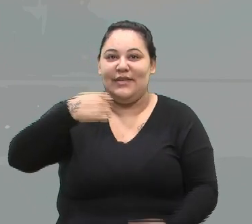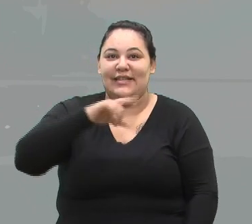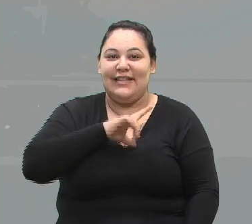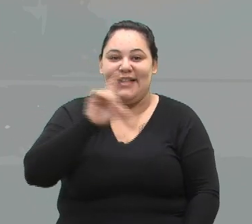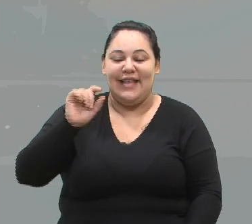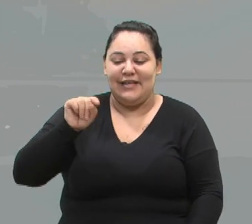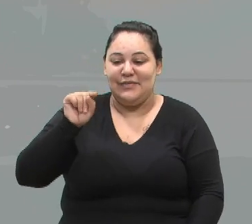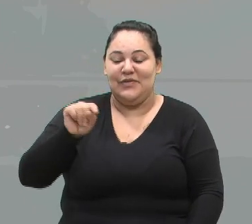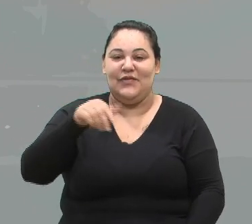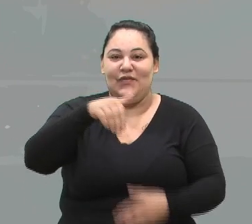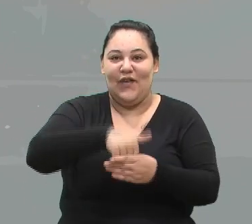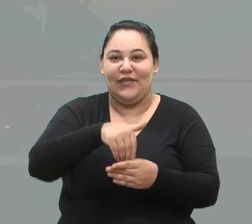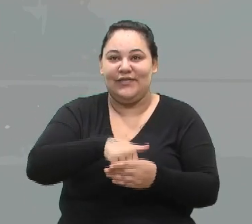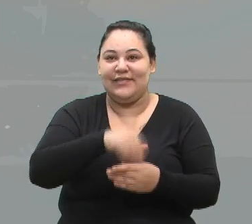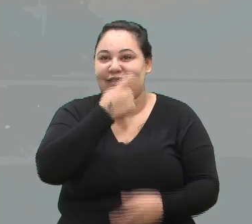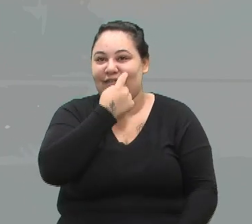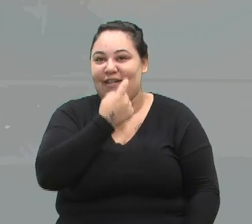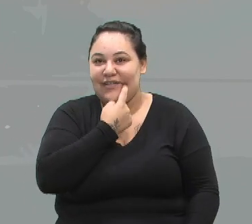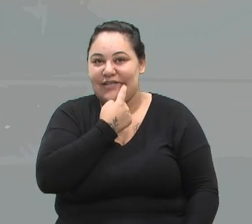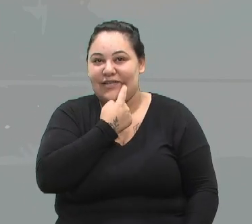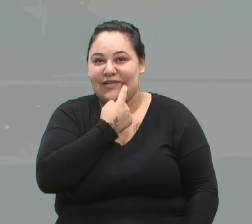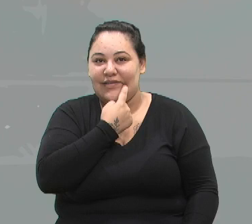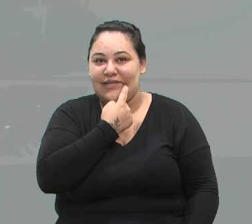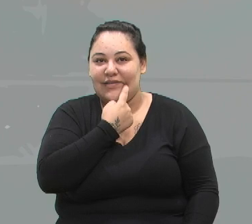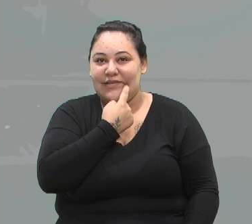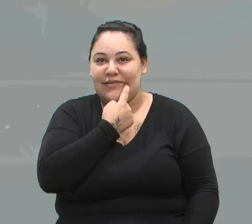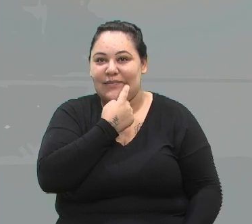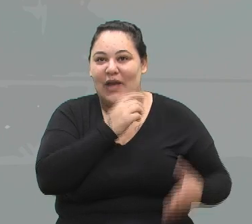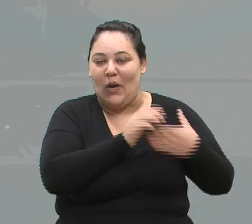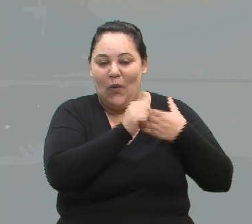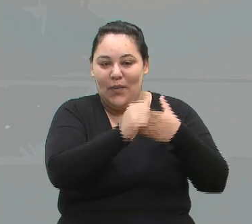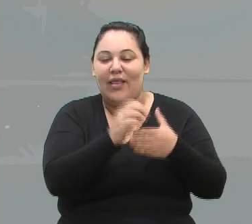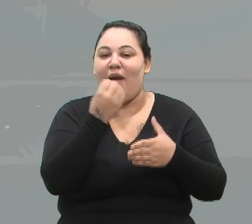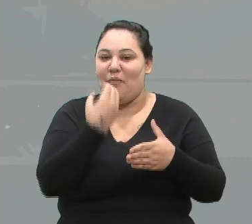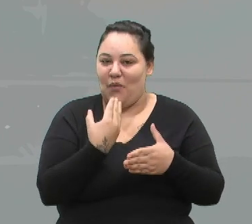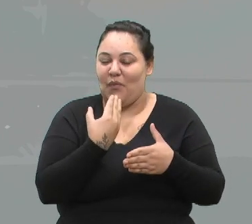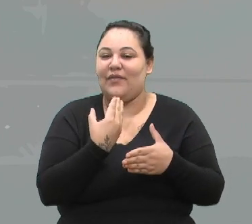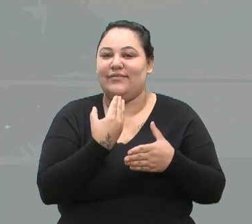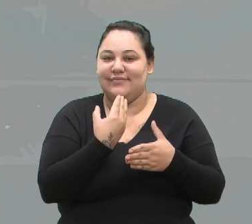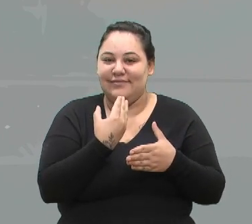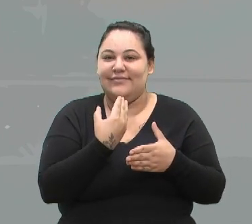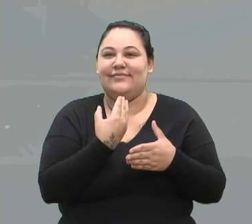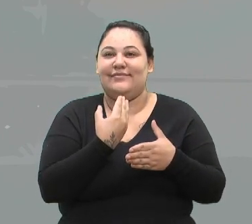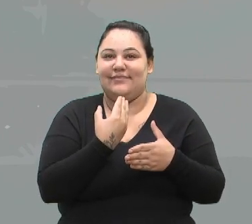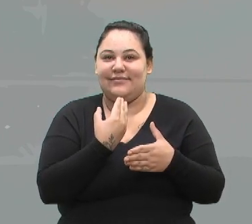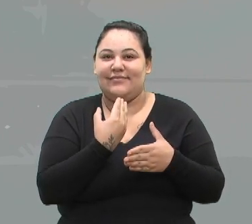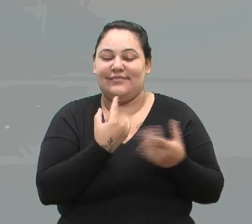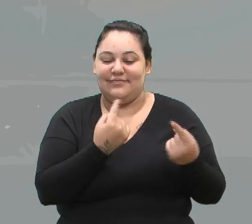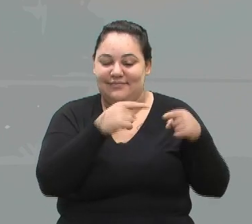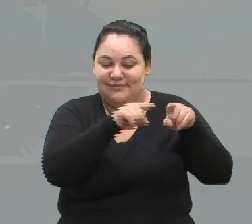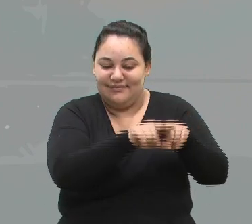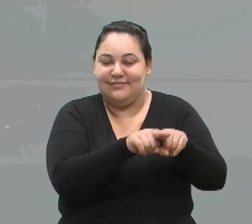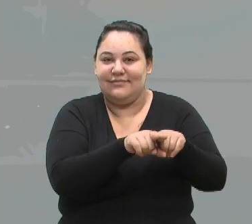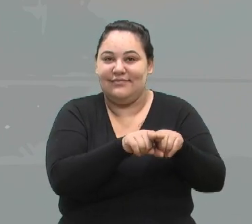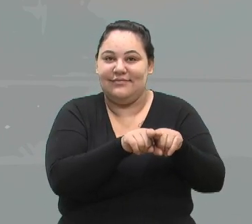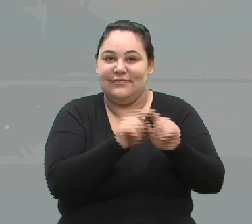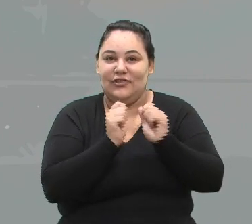Wagner. Mas que bom, uma companhia boa, estivemos juntos em Brasília, chegamos